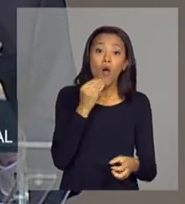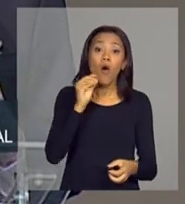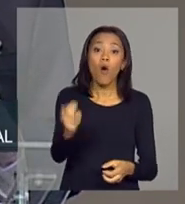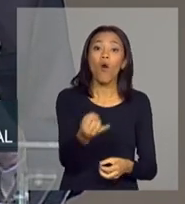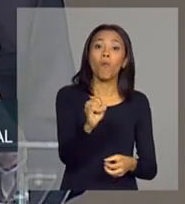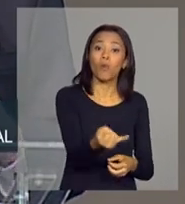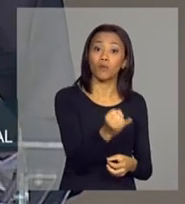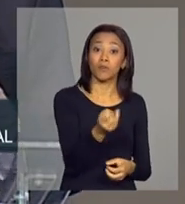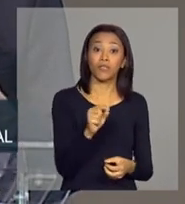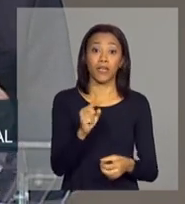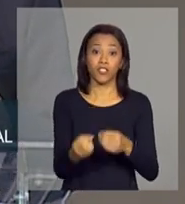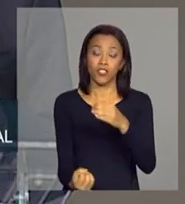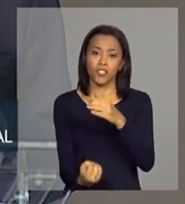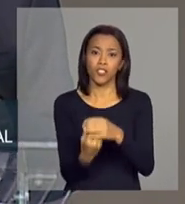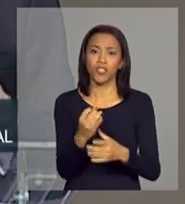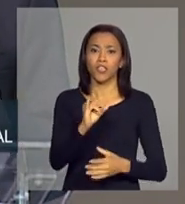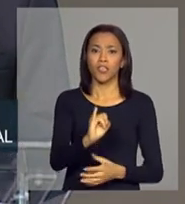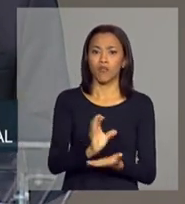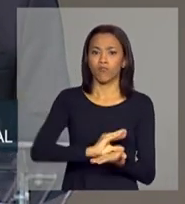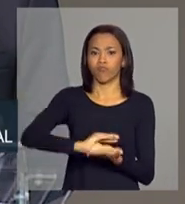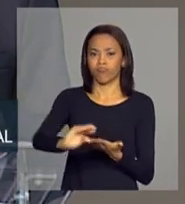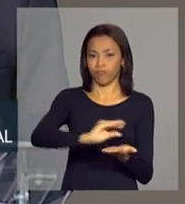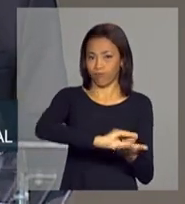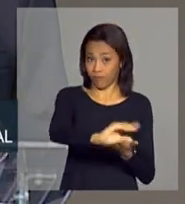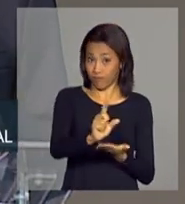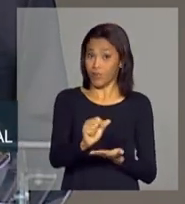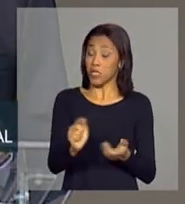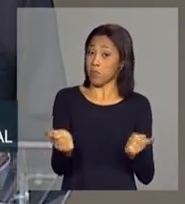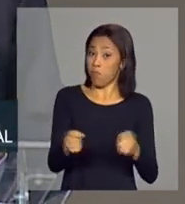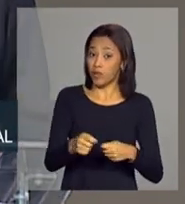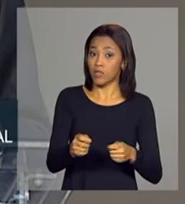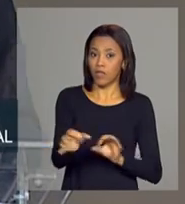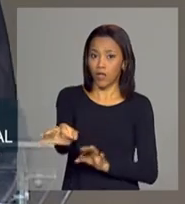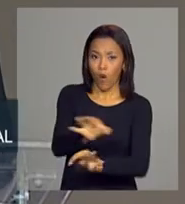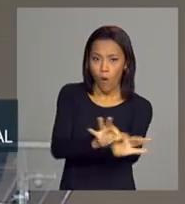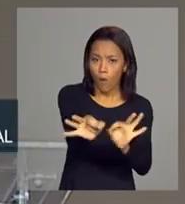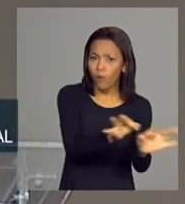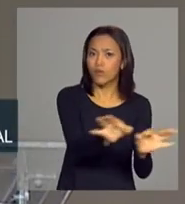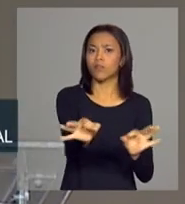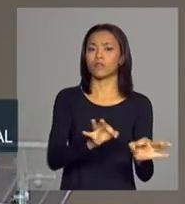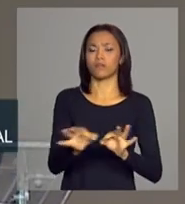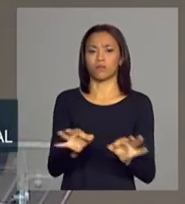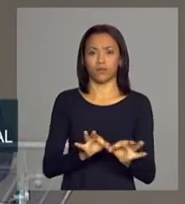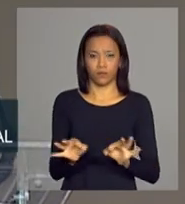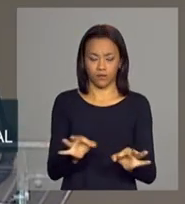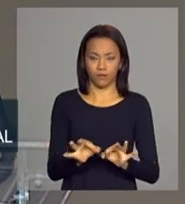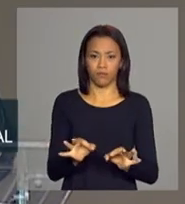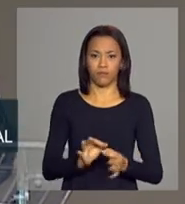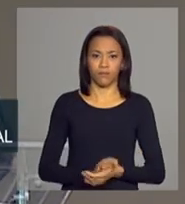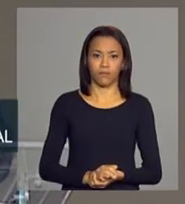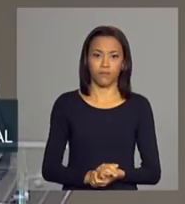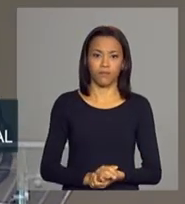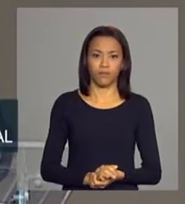que possam ser articuladas e planejadas de uma maneira